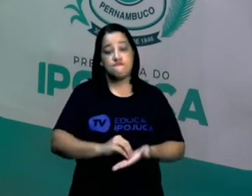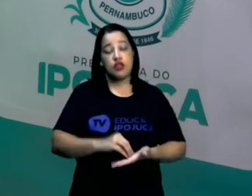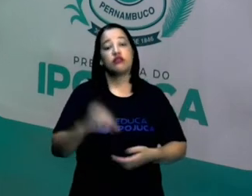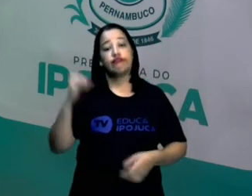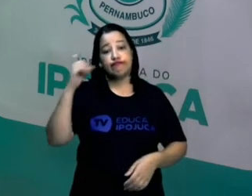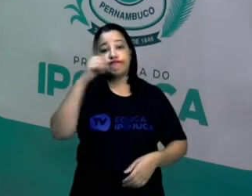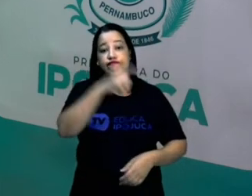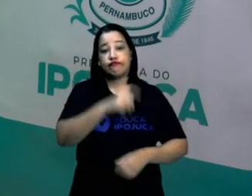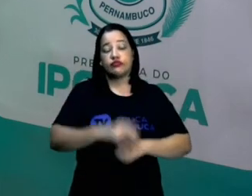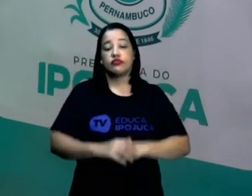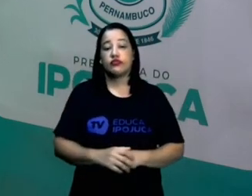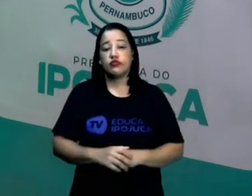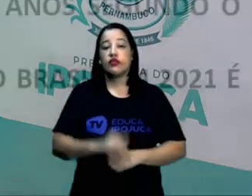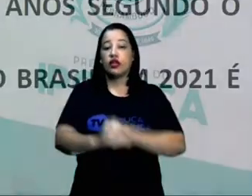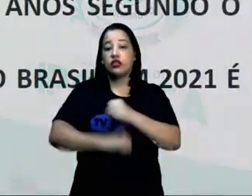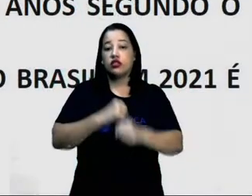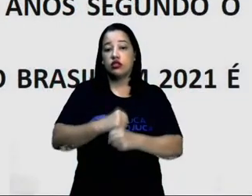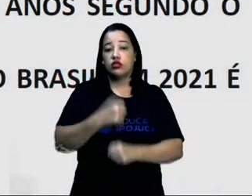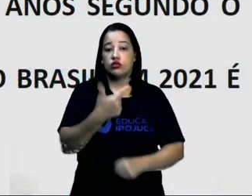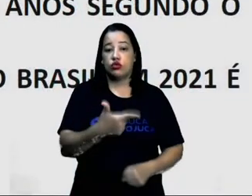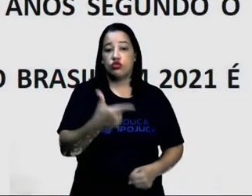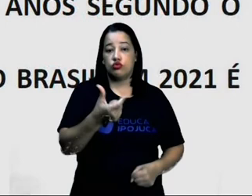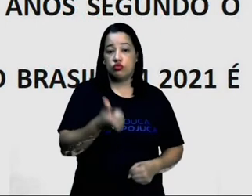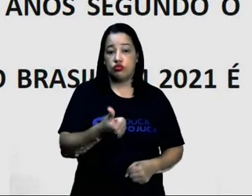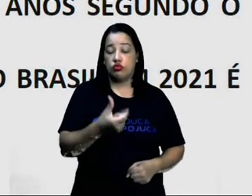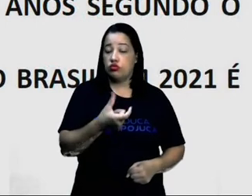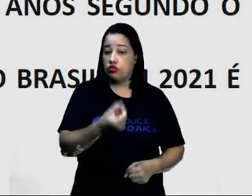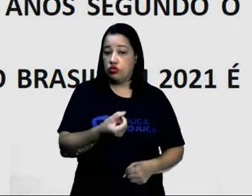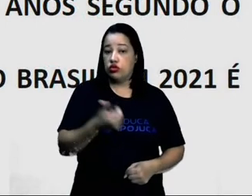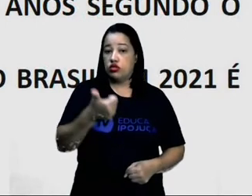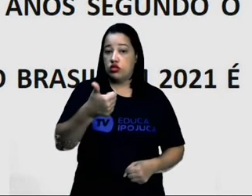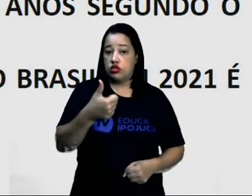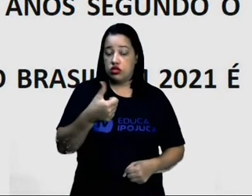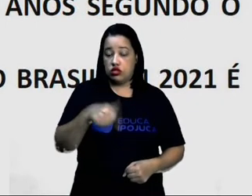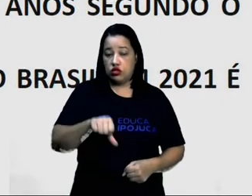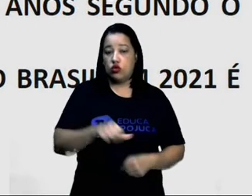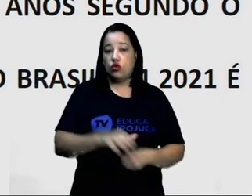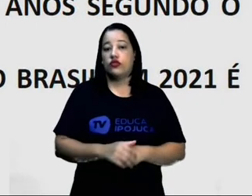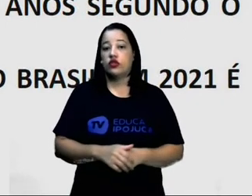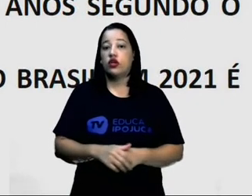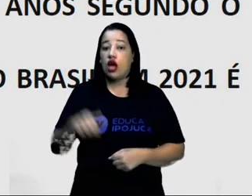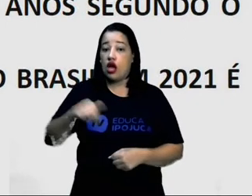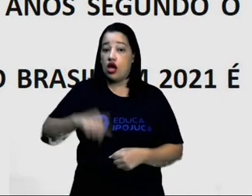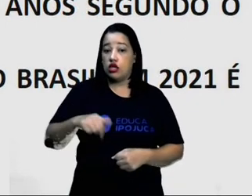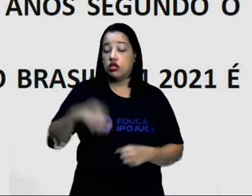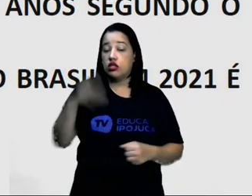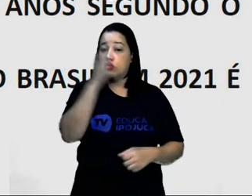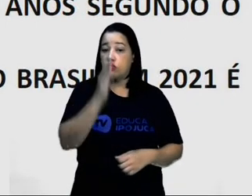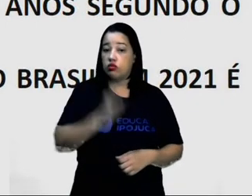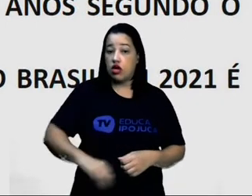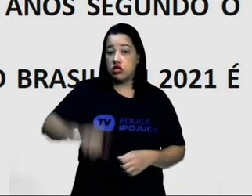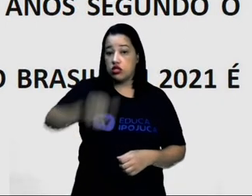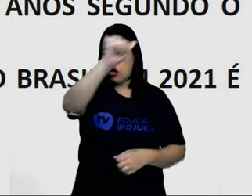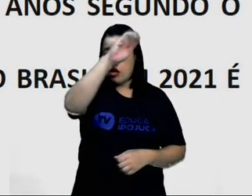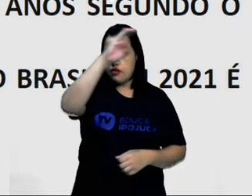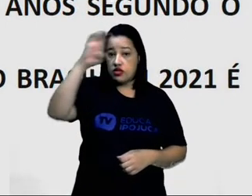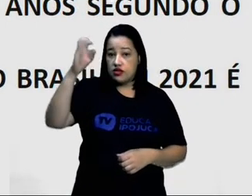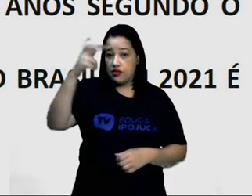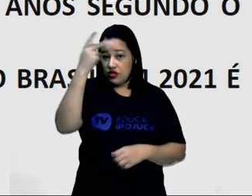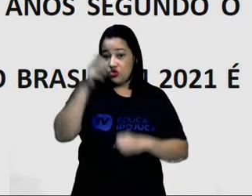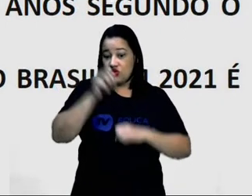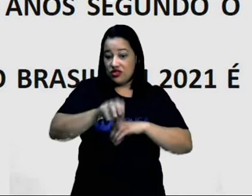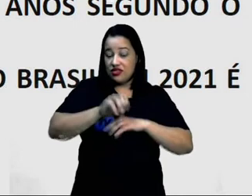Em 2019, a taxa de analfabetismo no Brasil era de 6,6%.